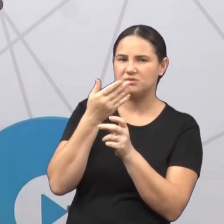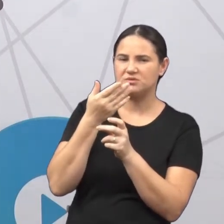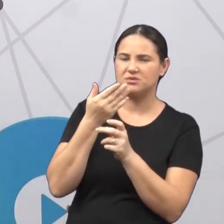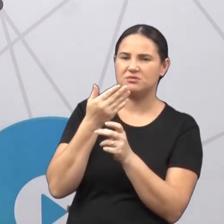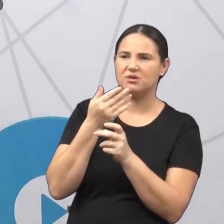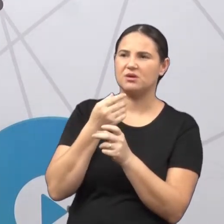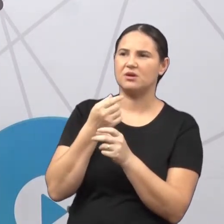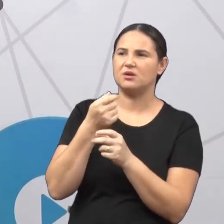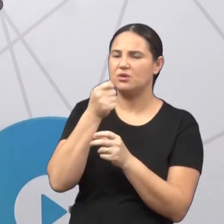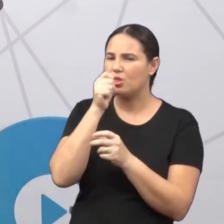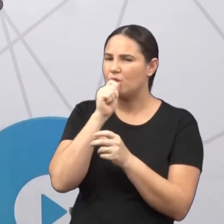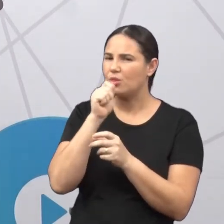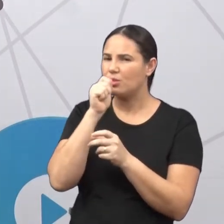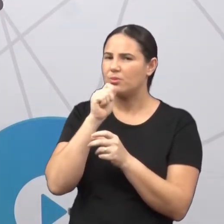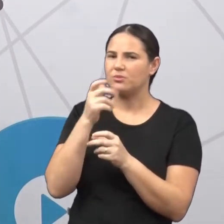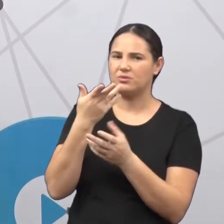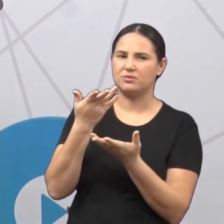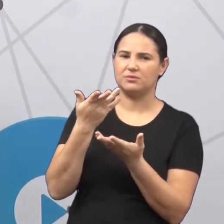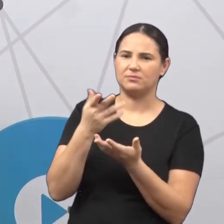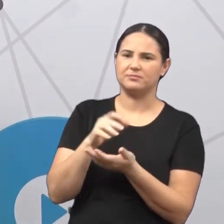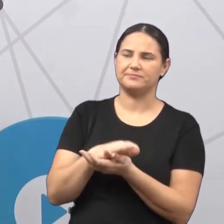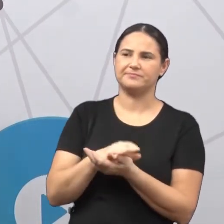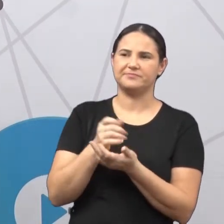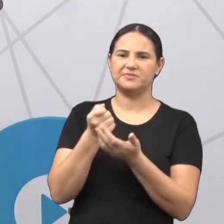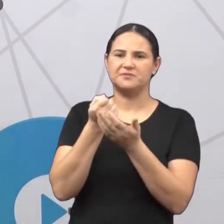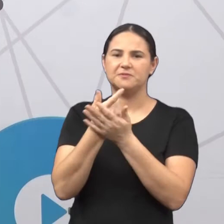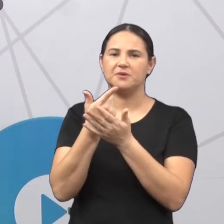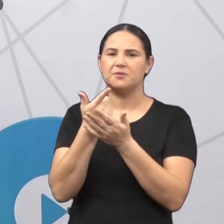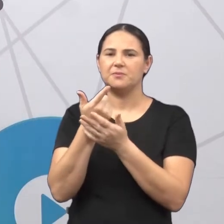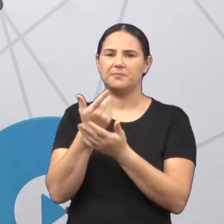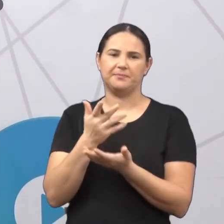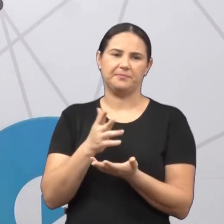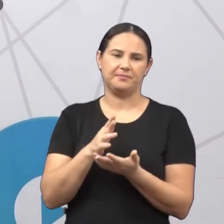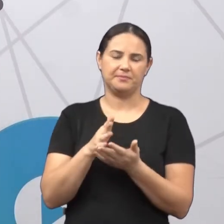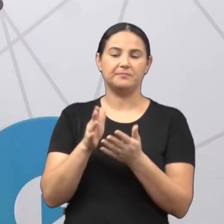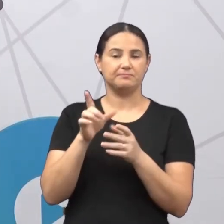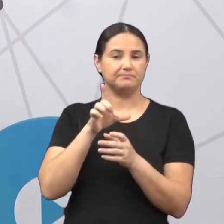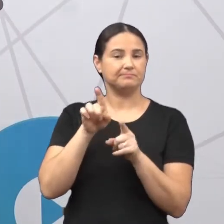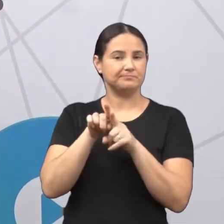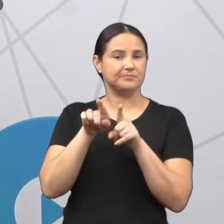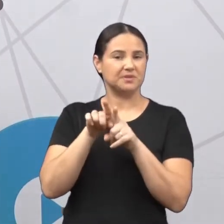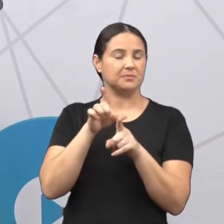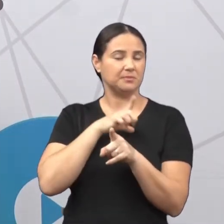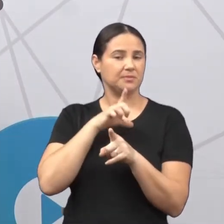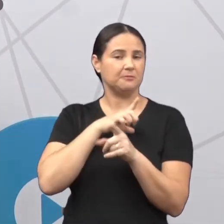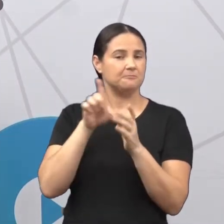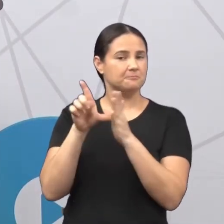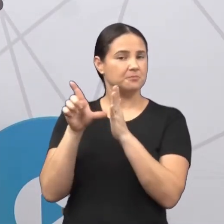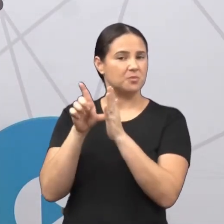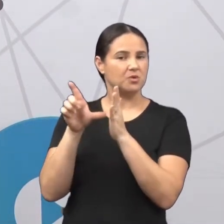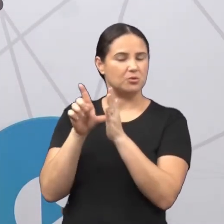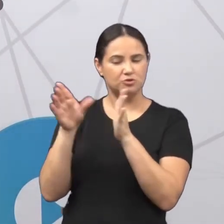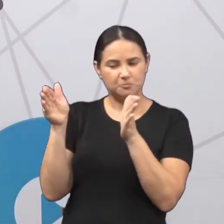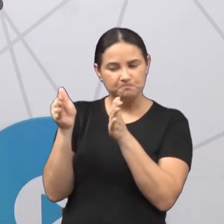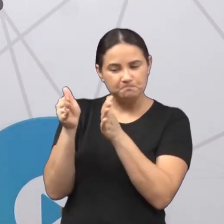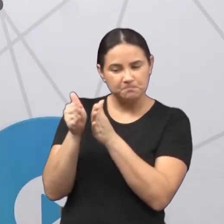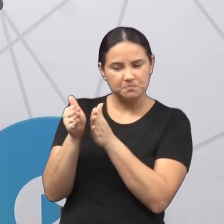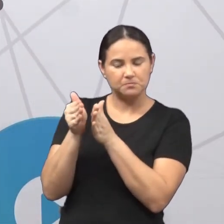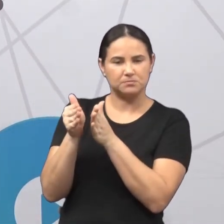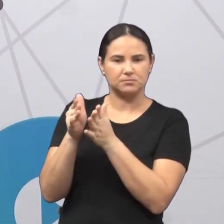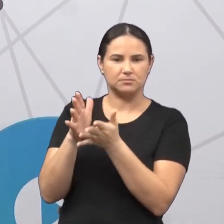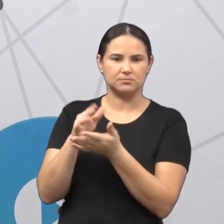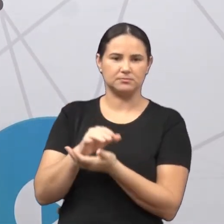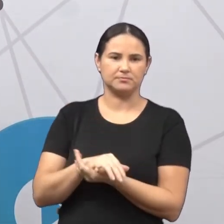Aquela banquinha que você vai comprar algo que a sua mãe pediu. Também é um comércio. É um pequeno comércio.